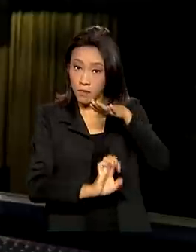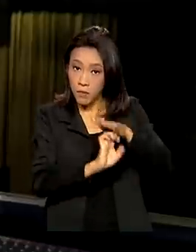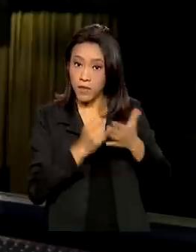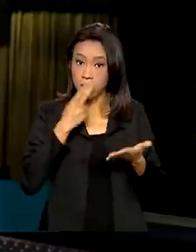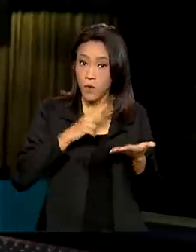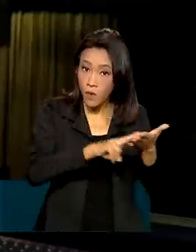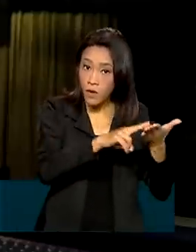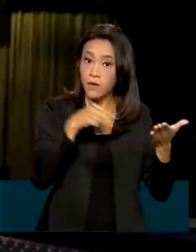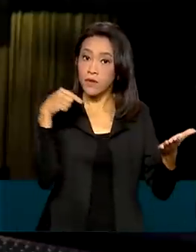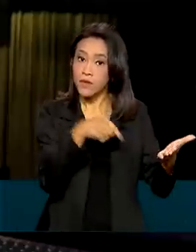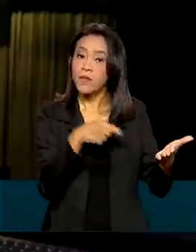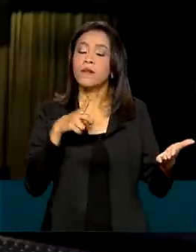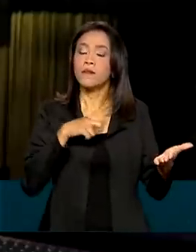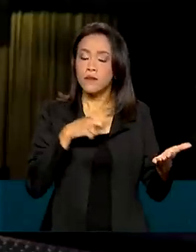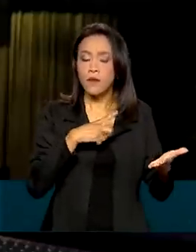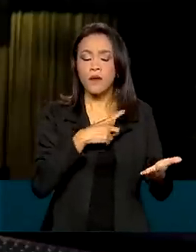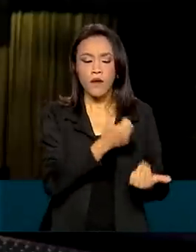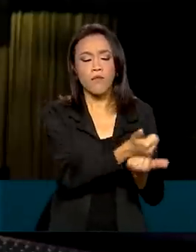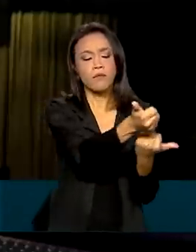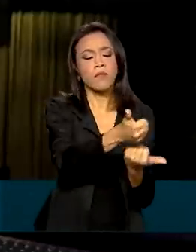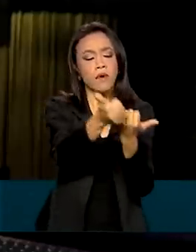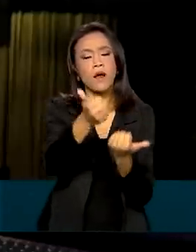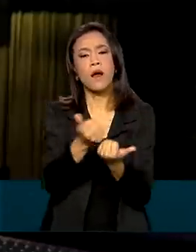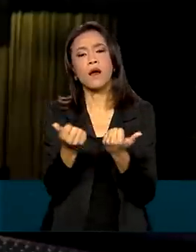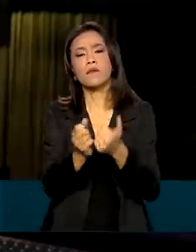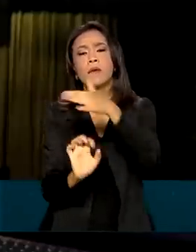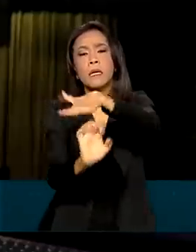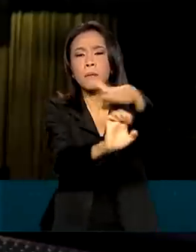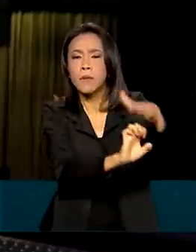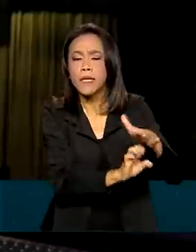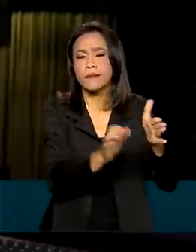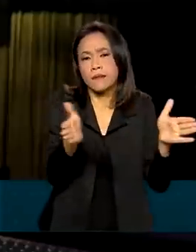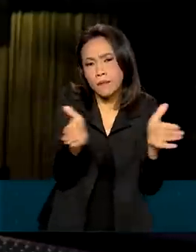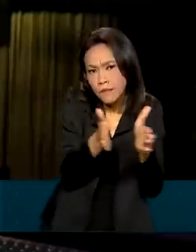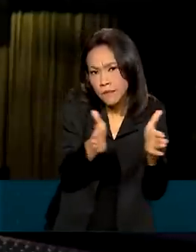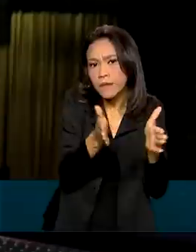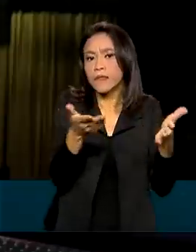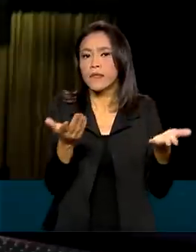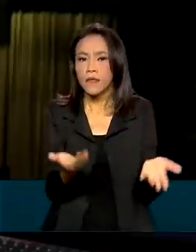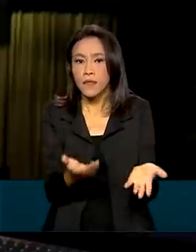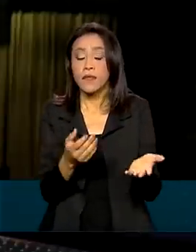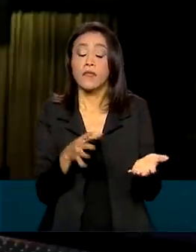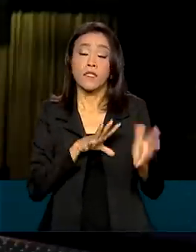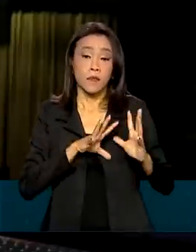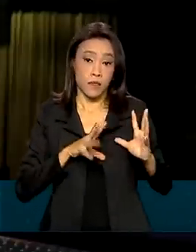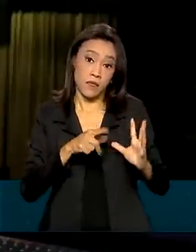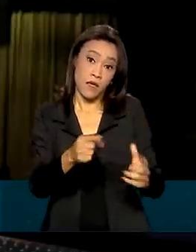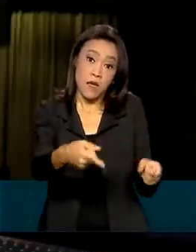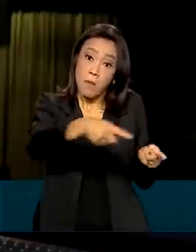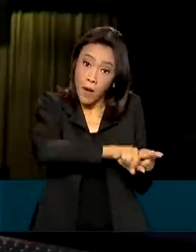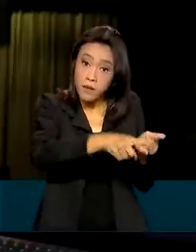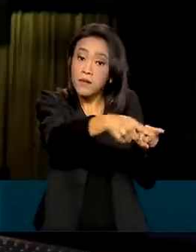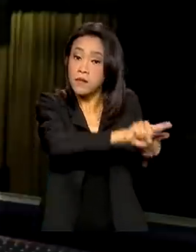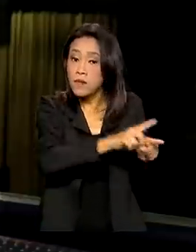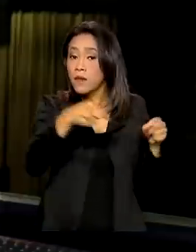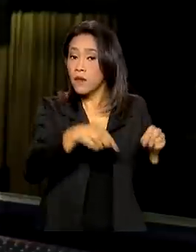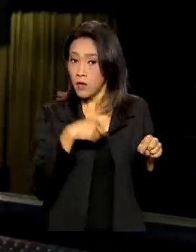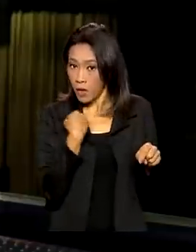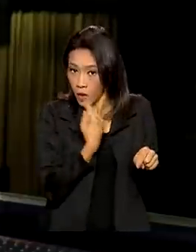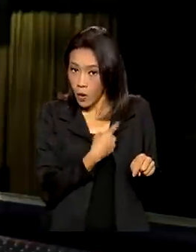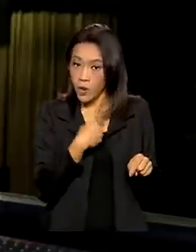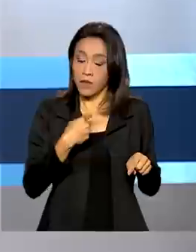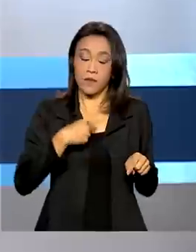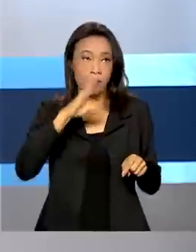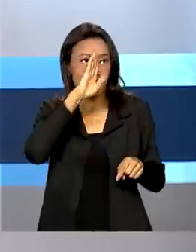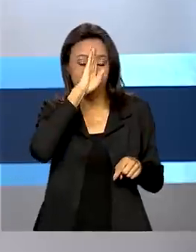diferencial para pequenas e médias empresas, Então, tem atingido todos os parceiros com essas soluções e, para nós, tem sido fundamental essa